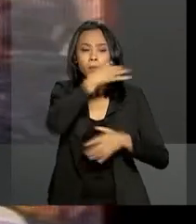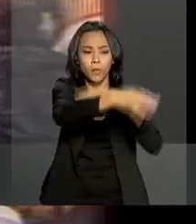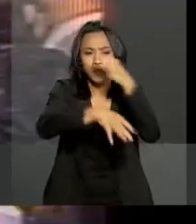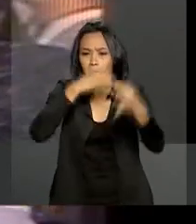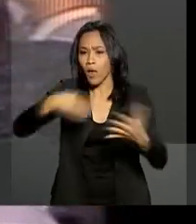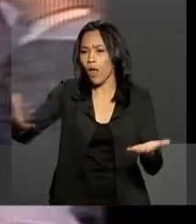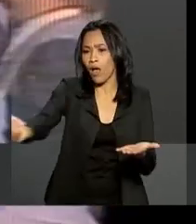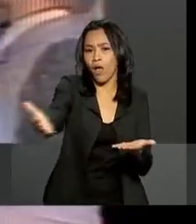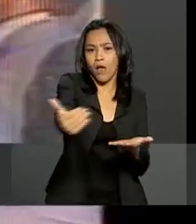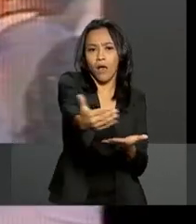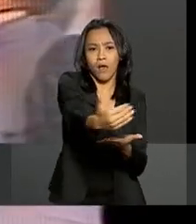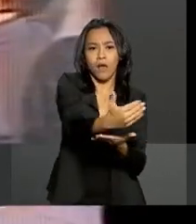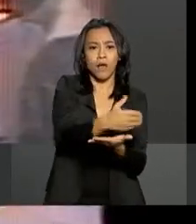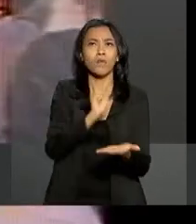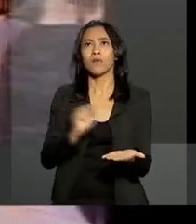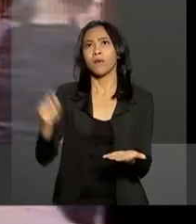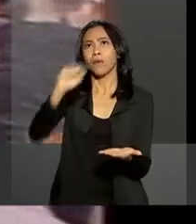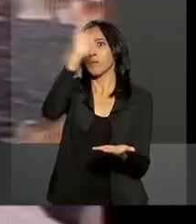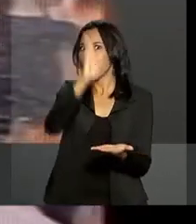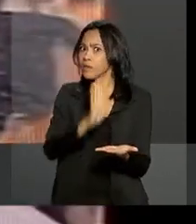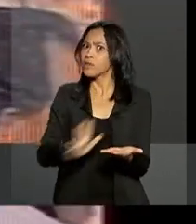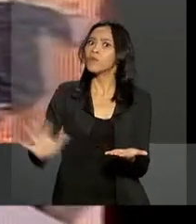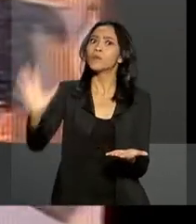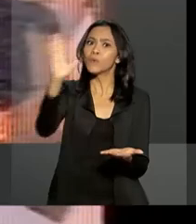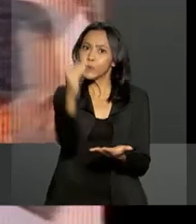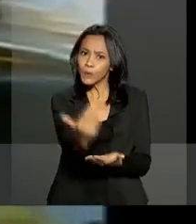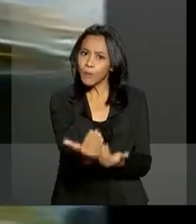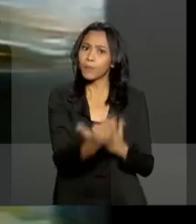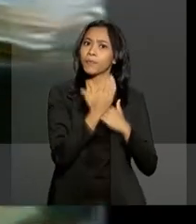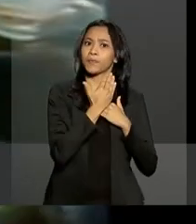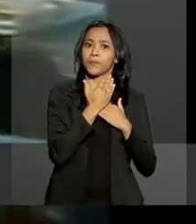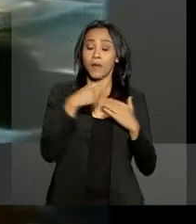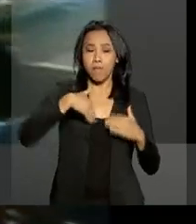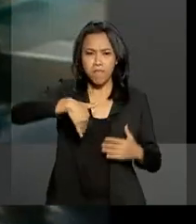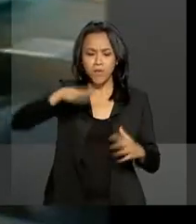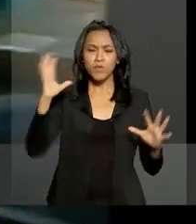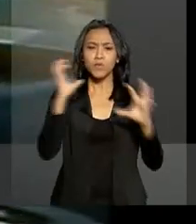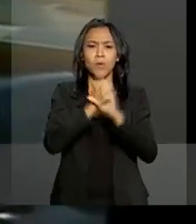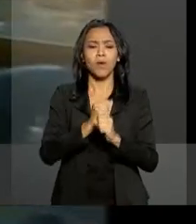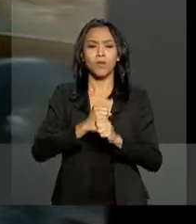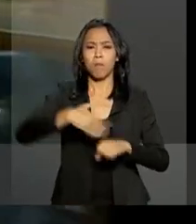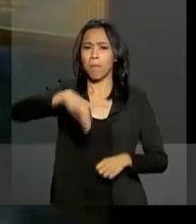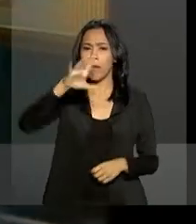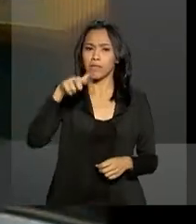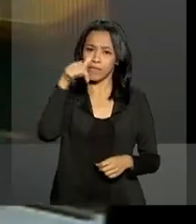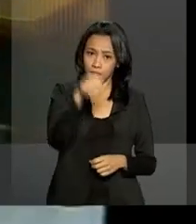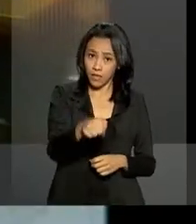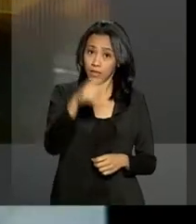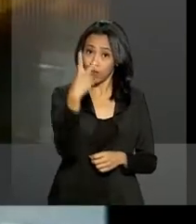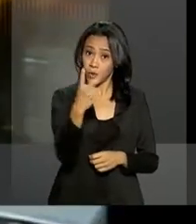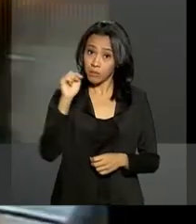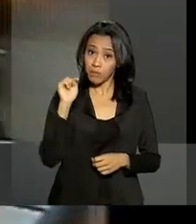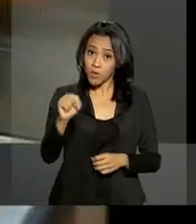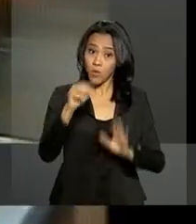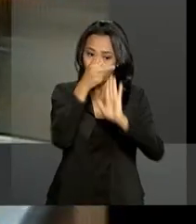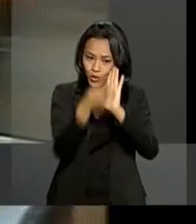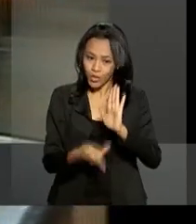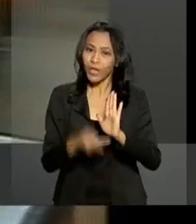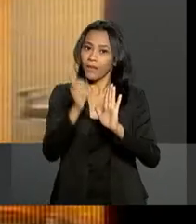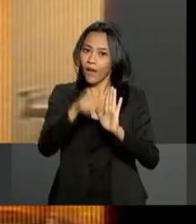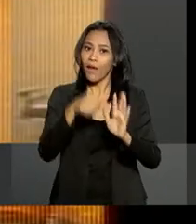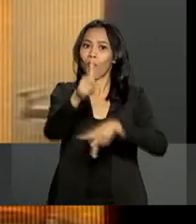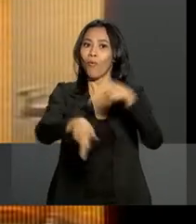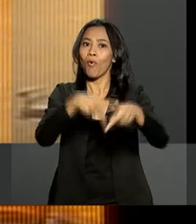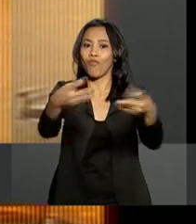que chegavam de todas as partes do país. Ao todo, mais de 72 mil projetos vieram do